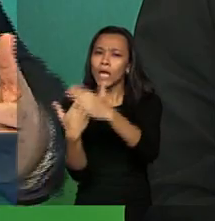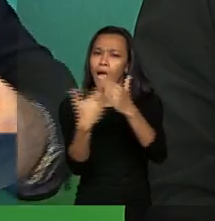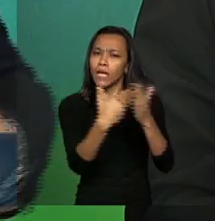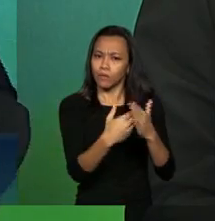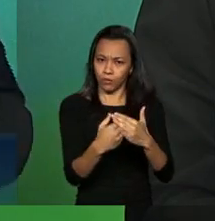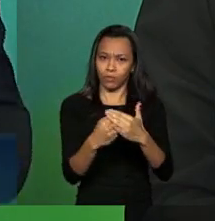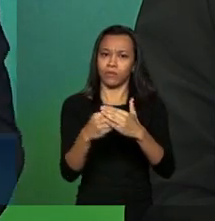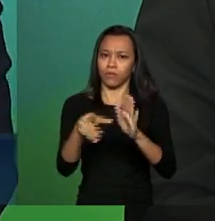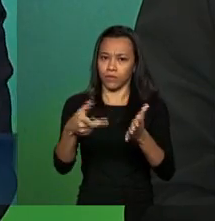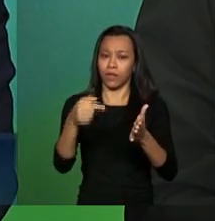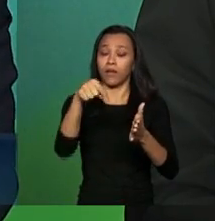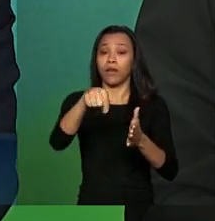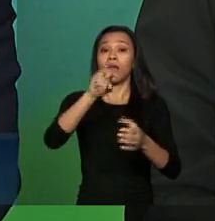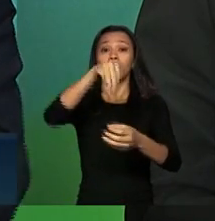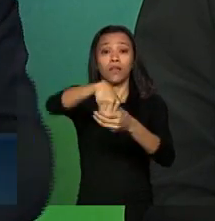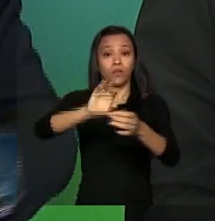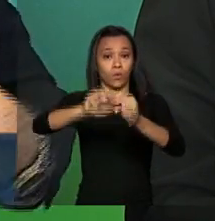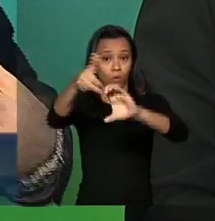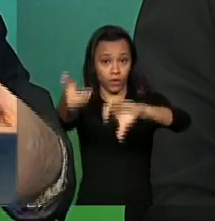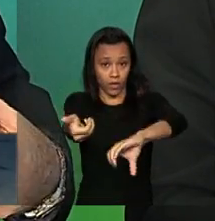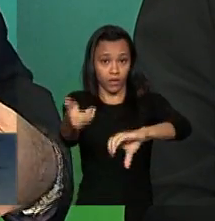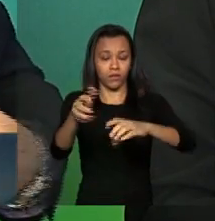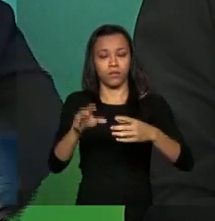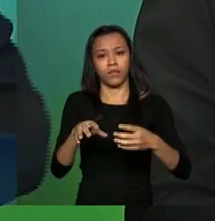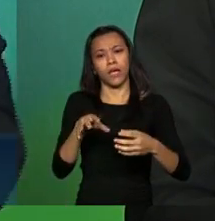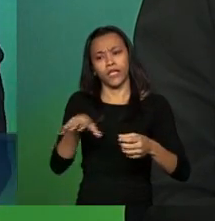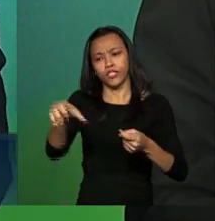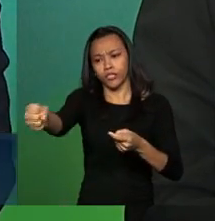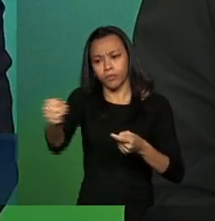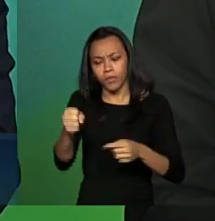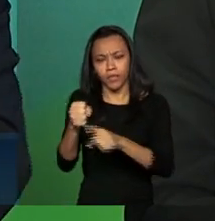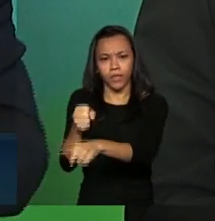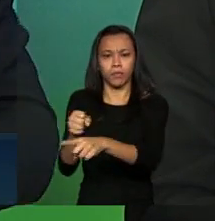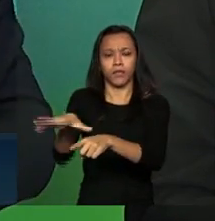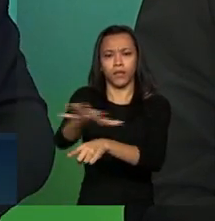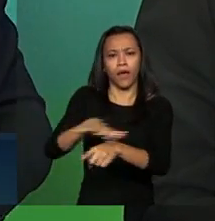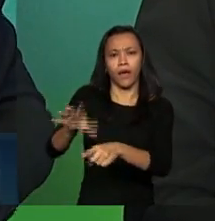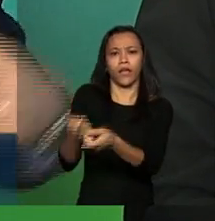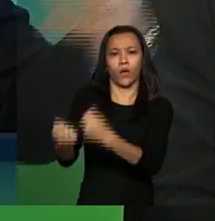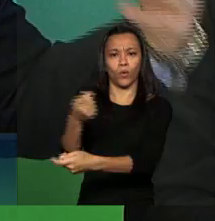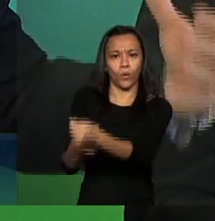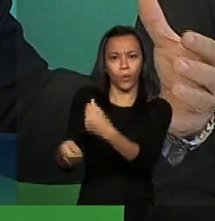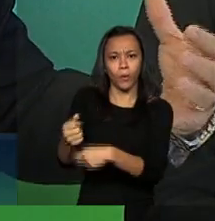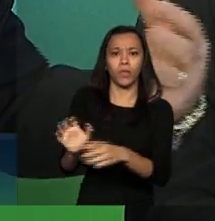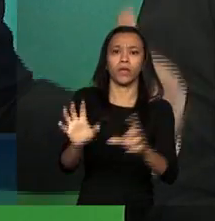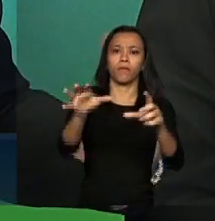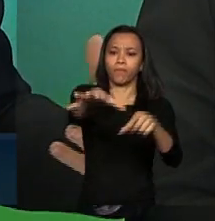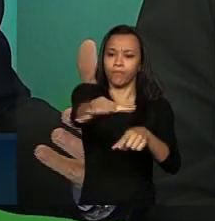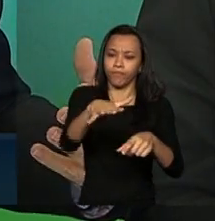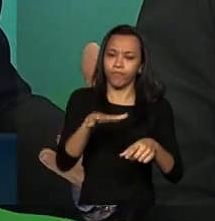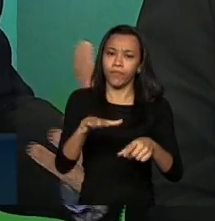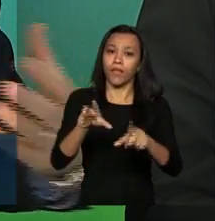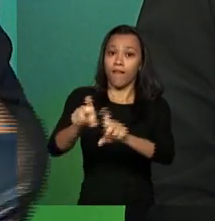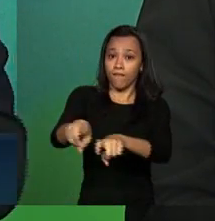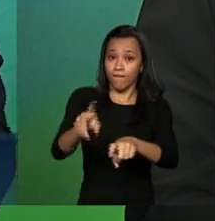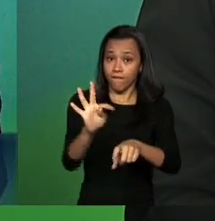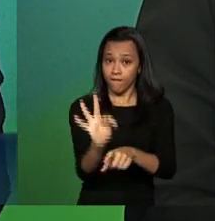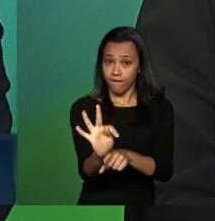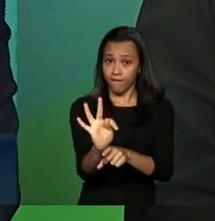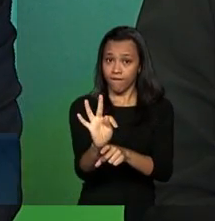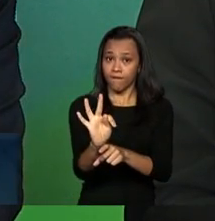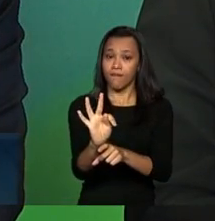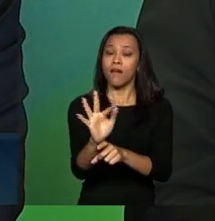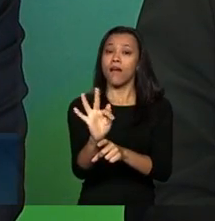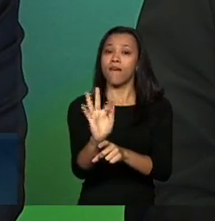o conjunto dos ministros, a área econômica, a área da previdência, o planejamento, a fazenda, nós procuramos